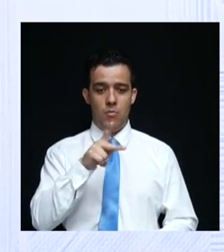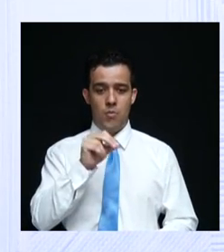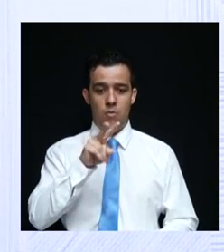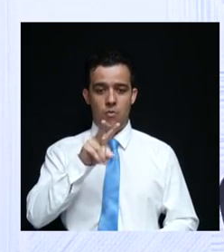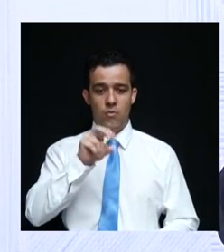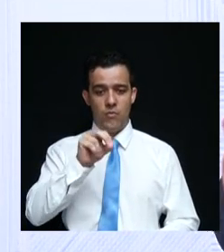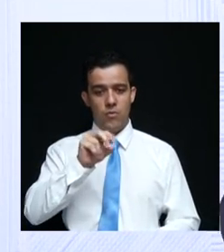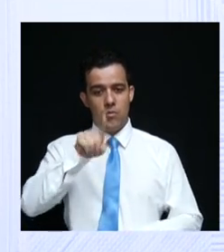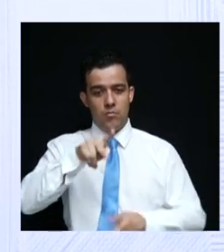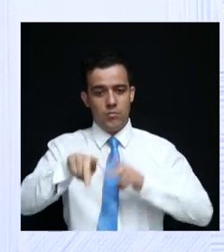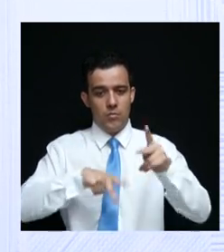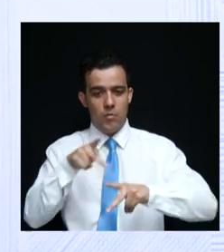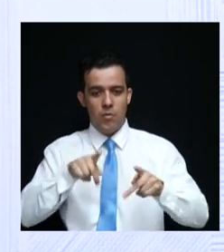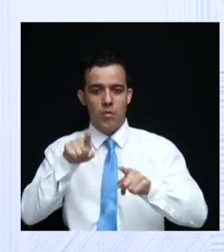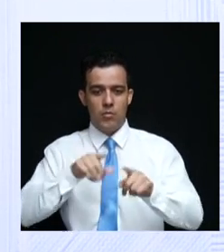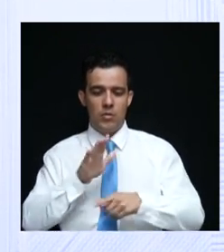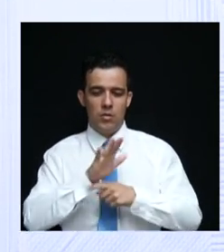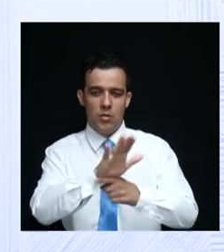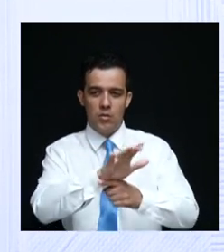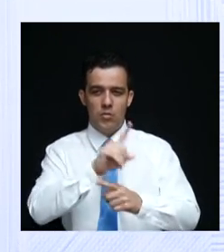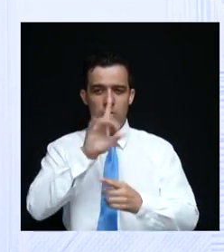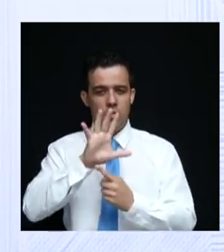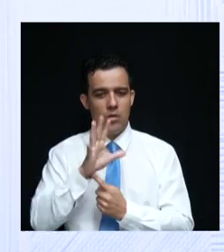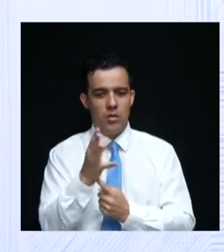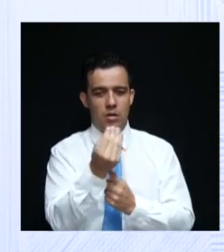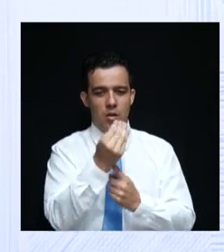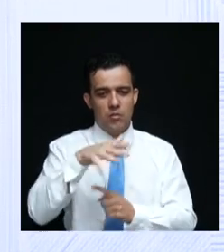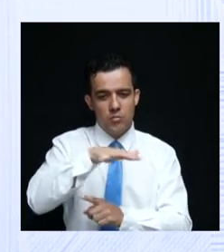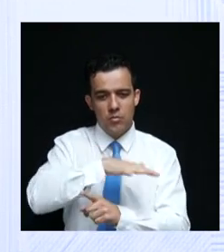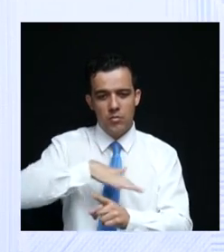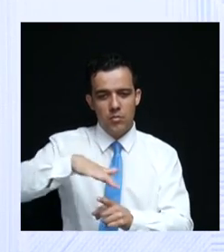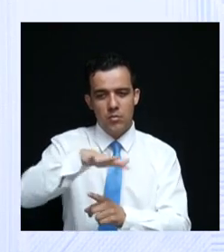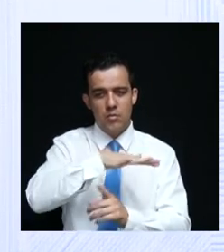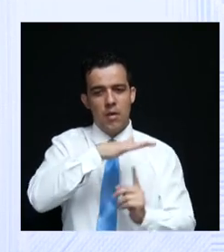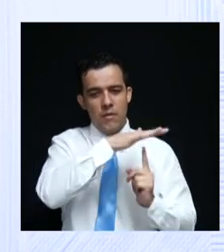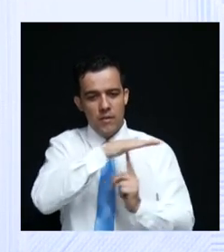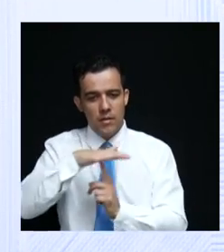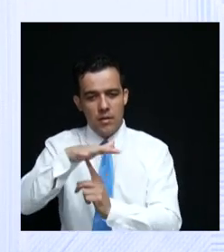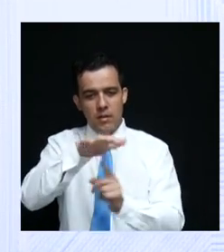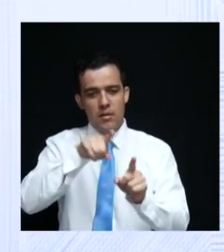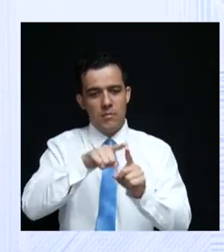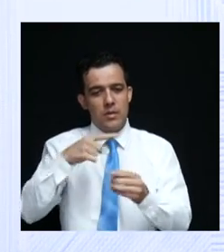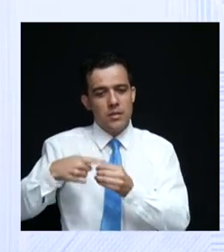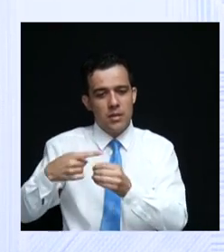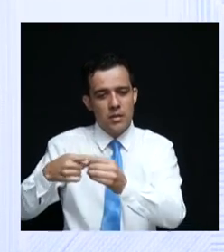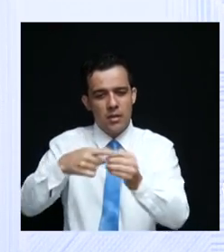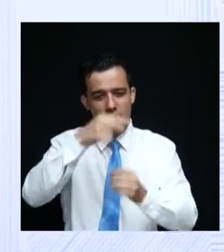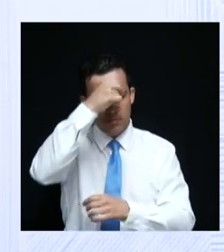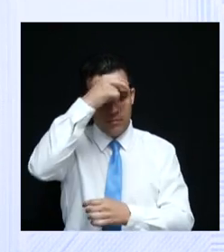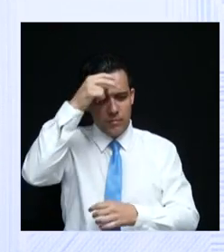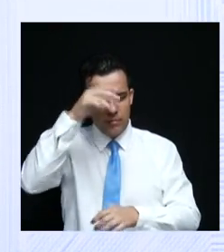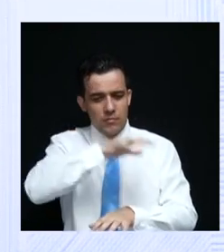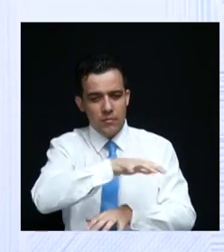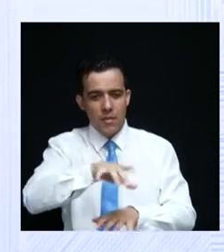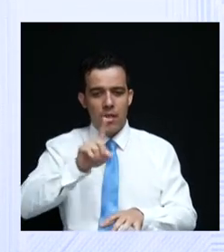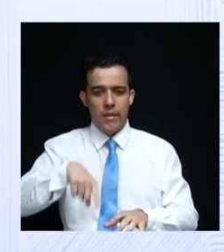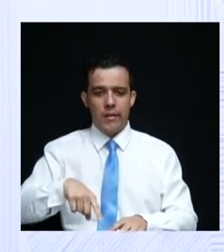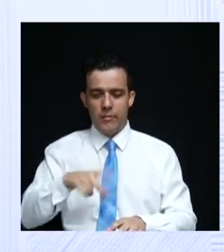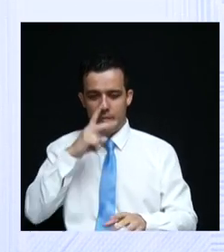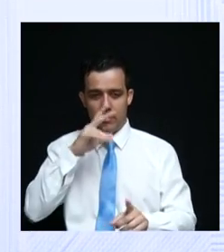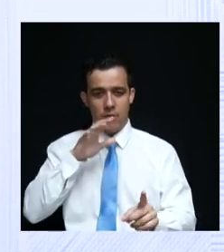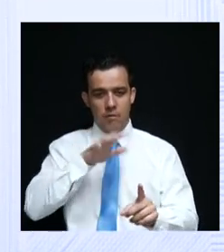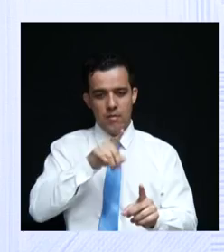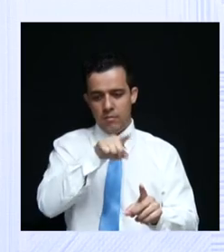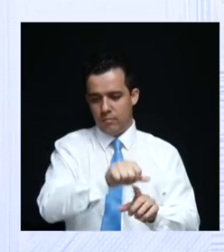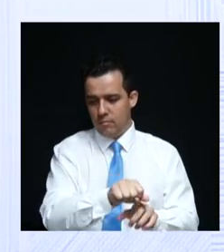artesanato, os feirantes, o comércio local das pequenas cidades do interior, não precisando mais forçar que a população